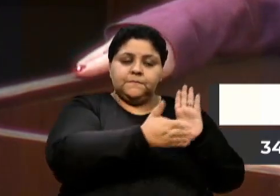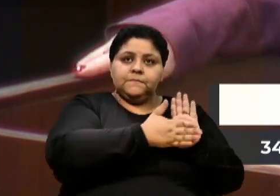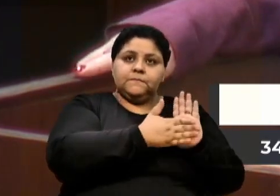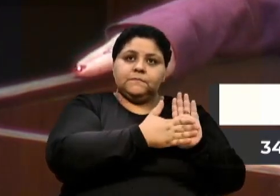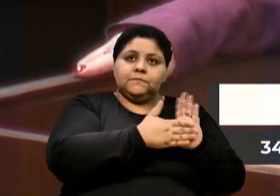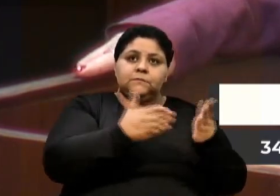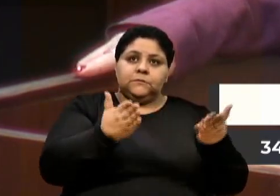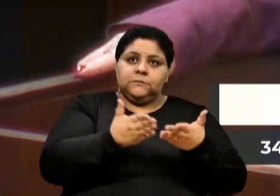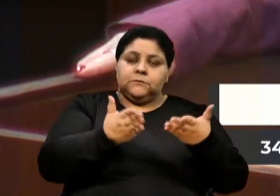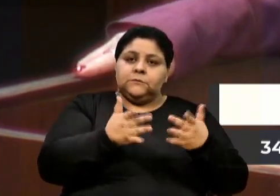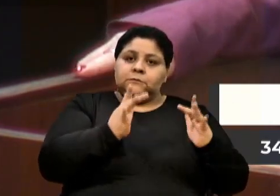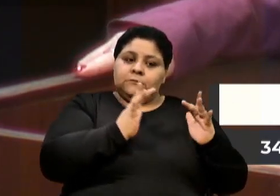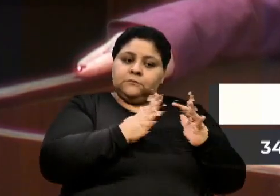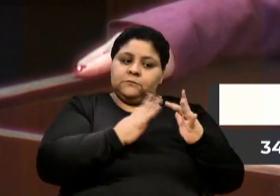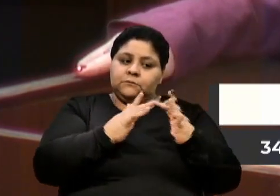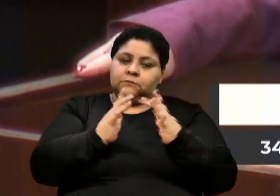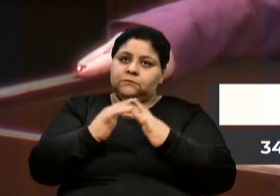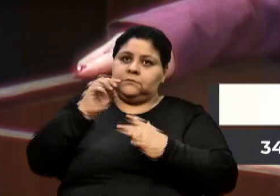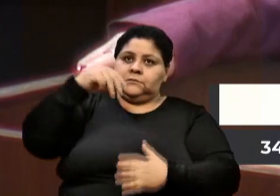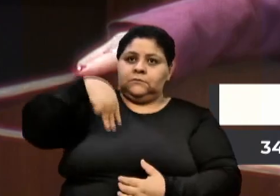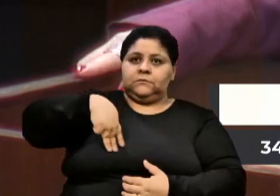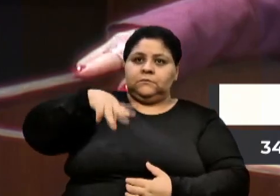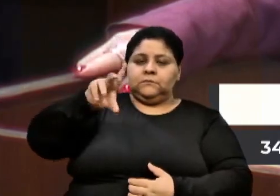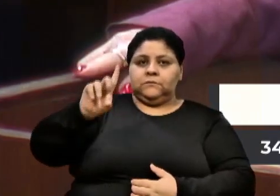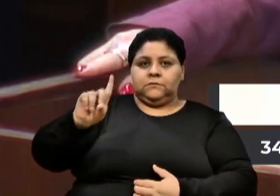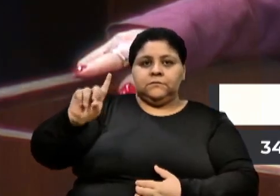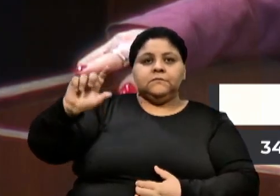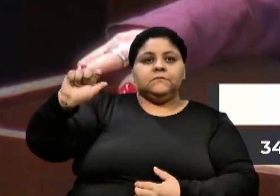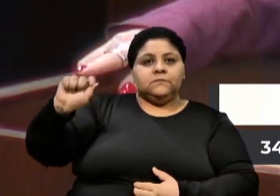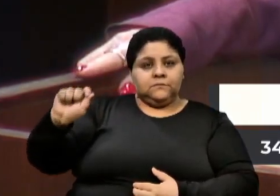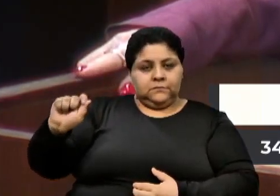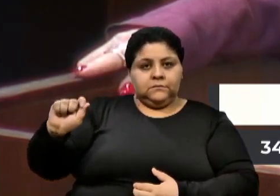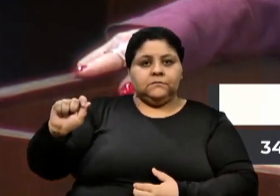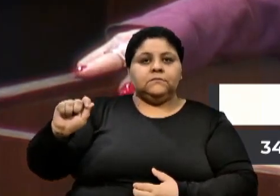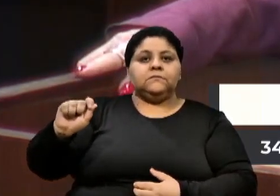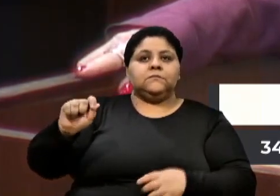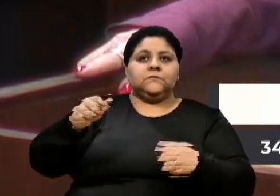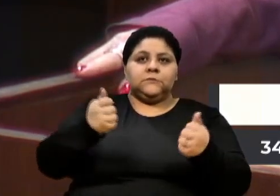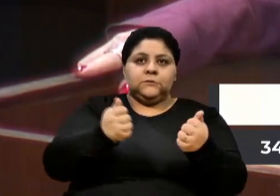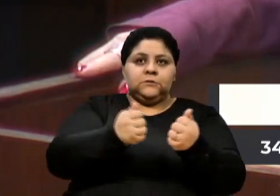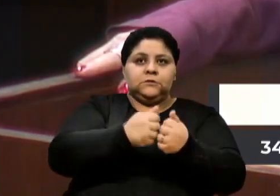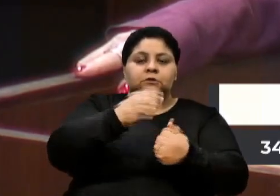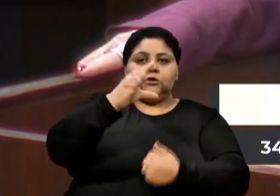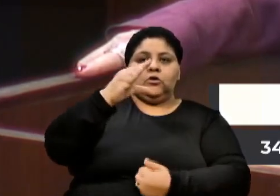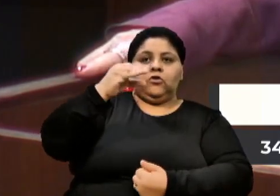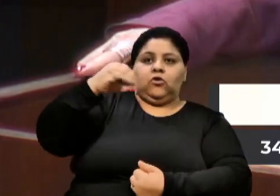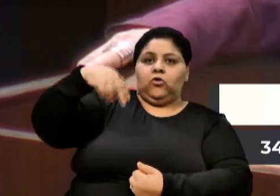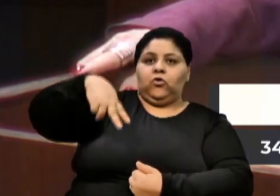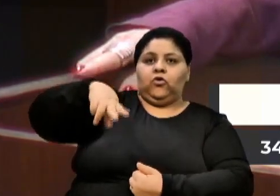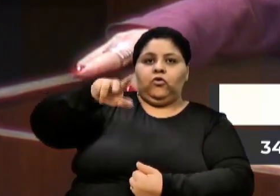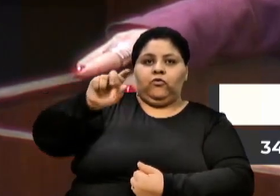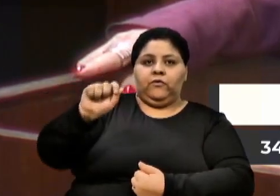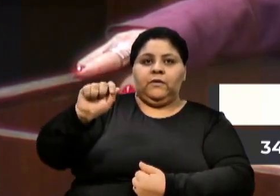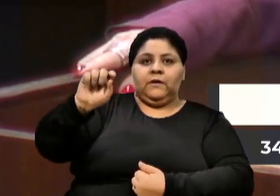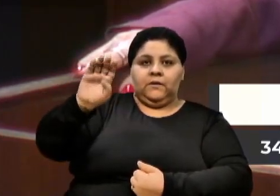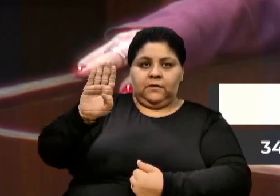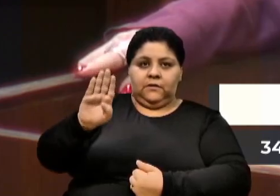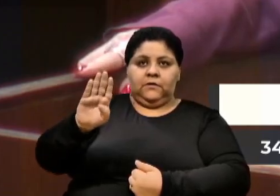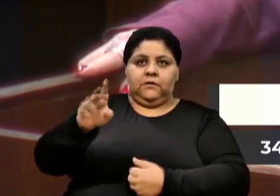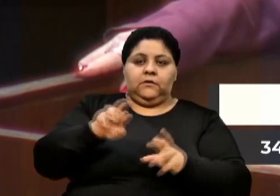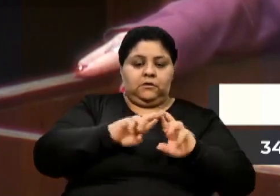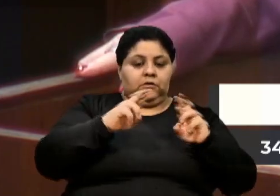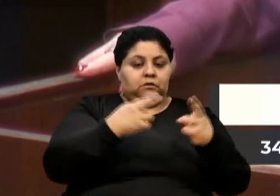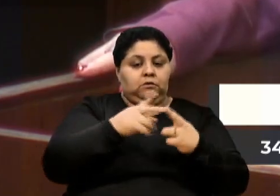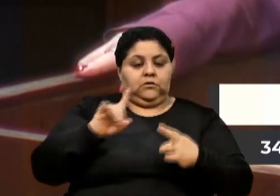contato tanto com o MDA, o Ministério do Desenvolvimento Agrário, como com a CONAB, que foi a nossa reunião no último